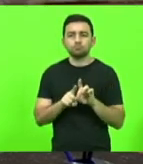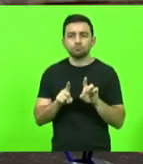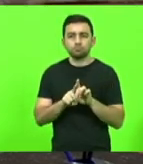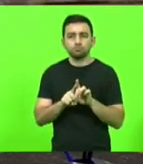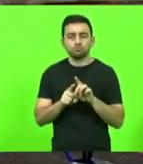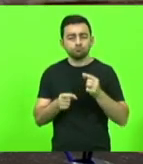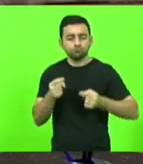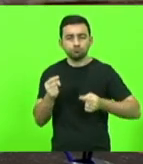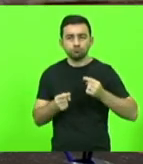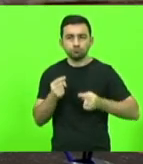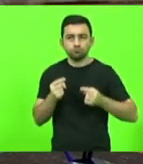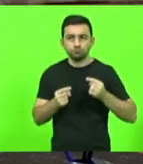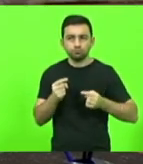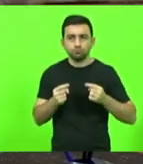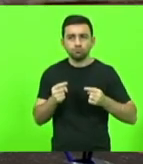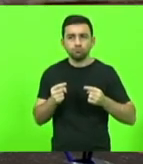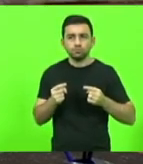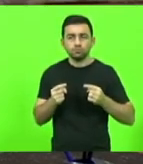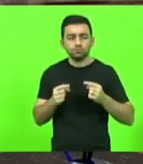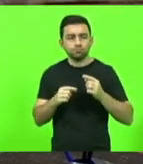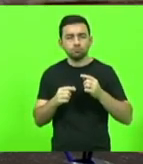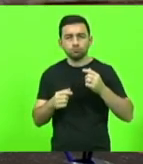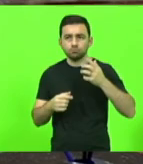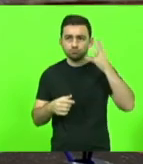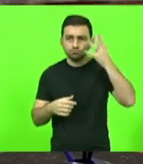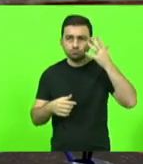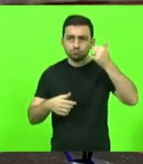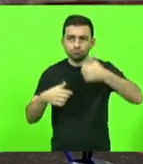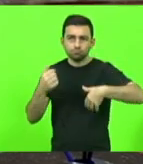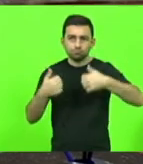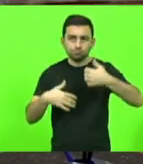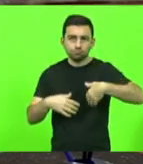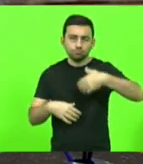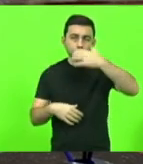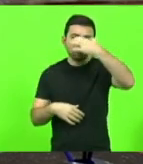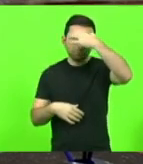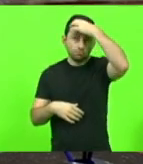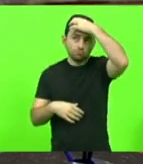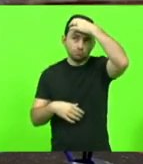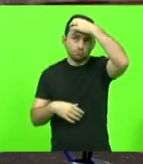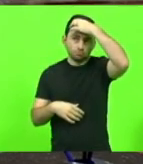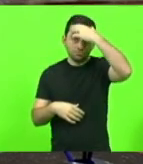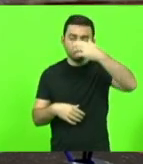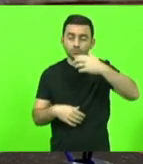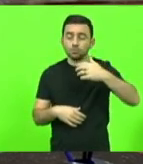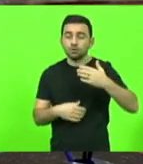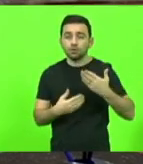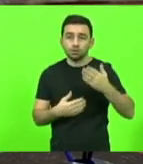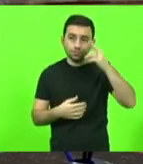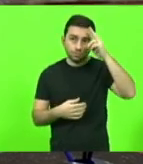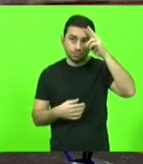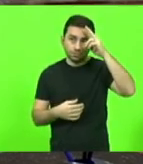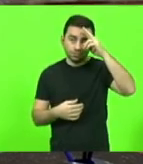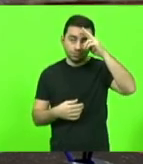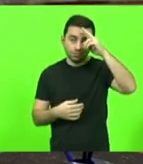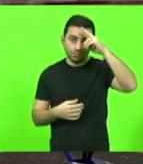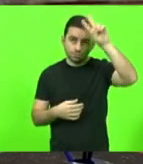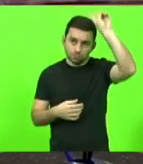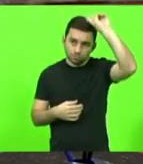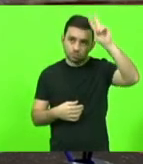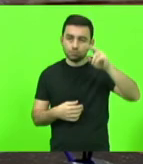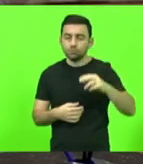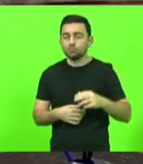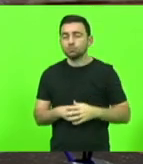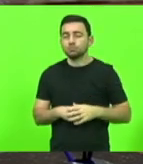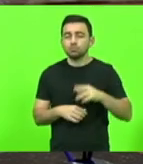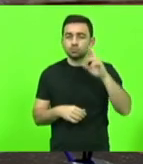discussão e com a manifestação dos senhores deputados coronel Mocelin, doutor Vicente Caro Prezo, Ricardo Alba e